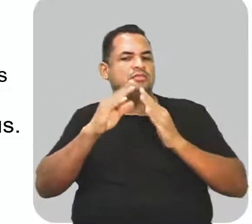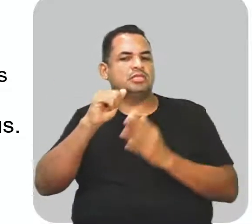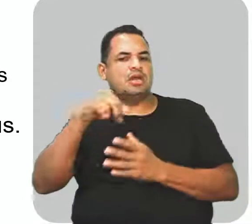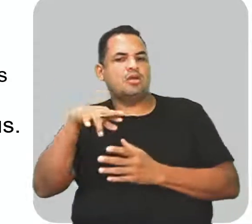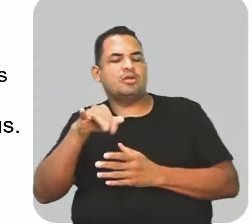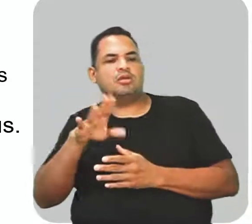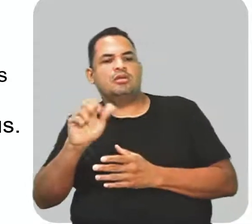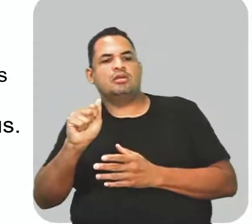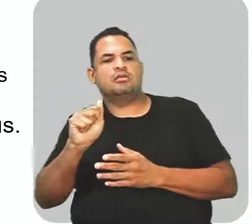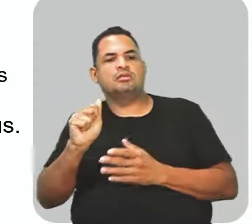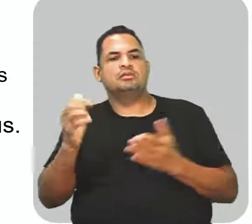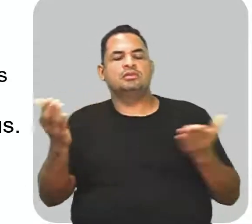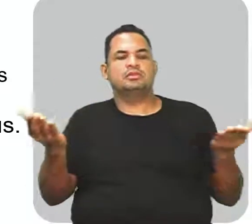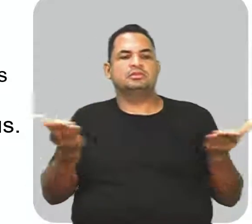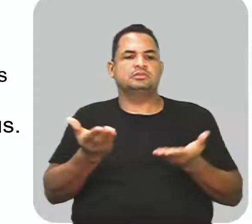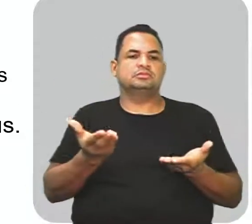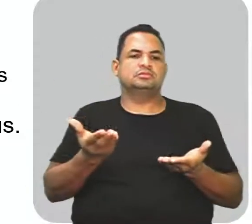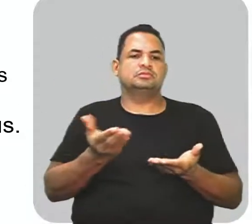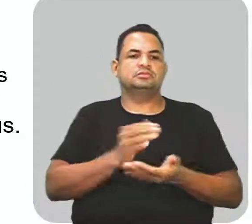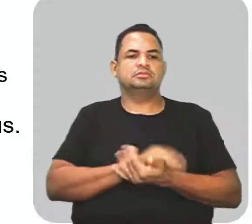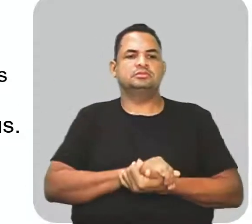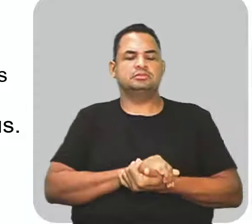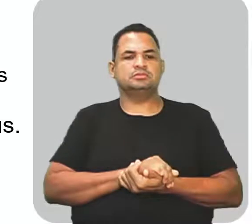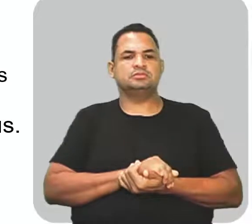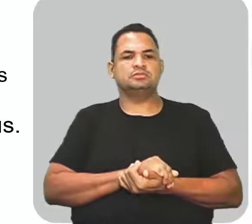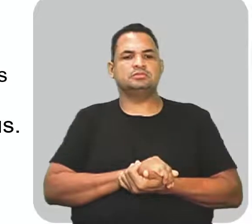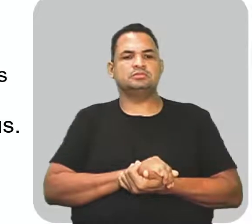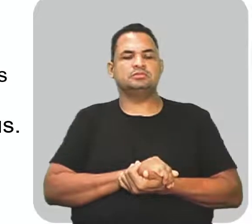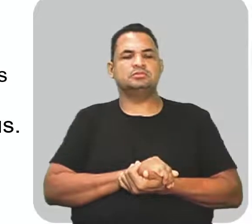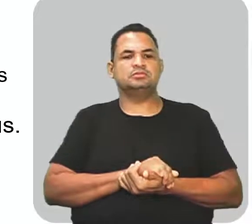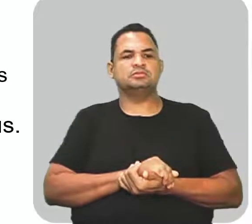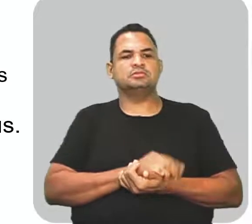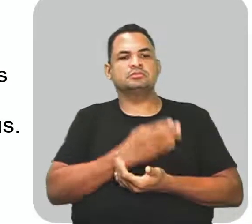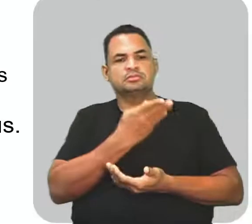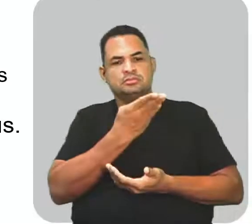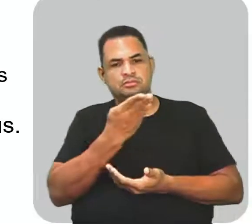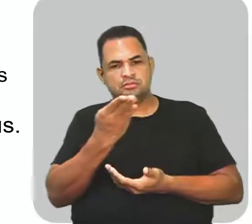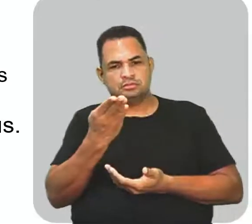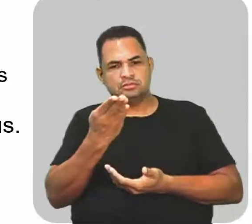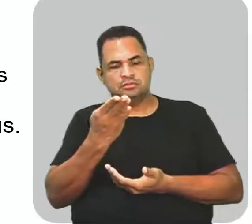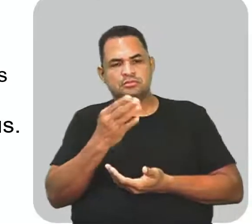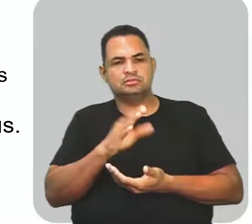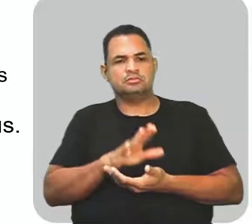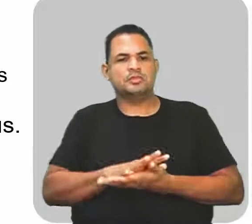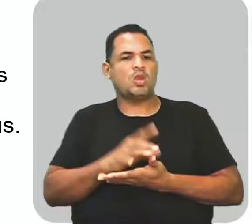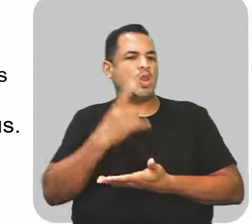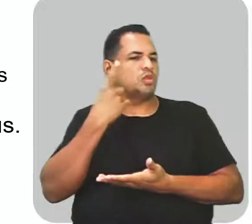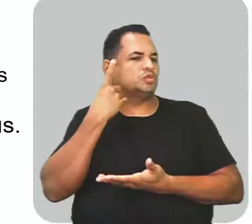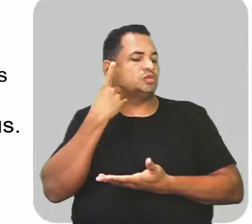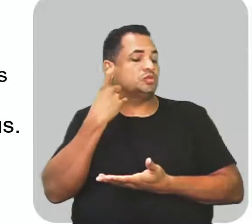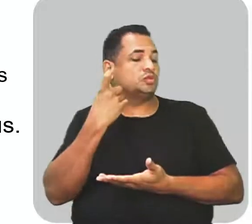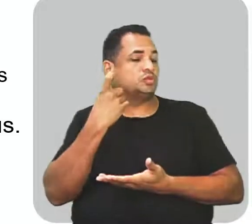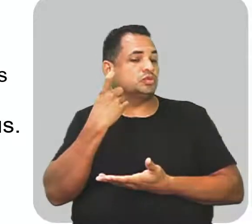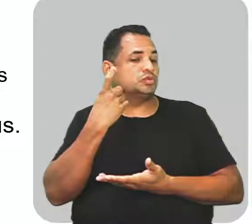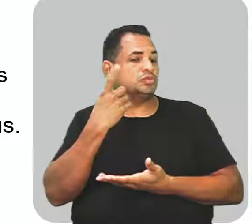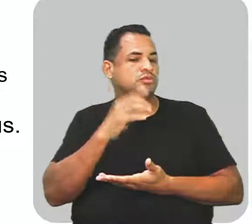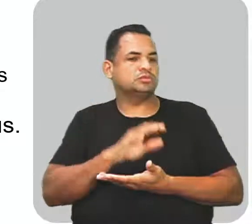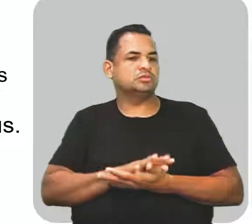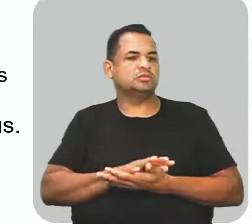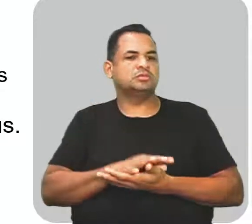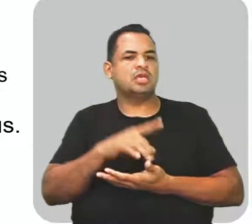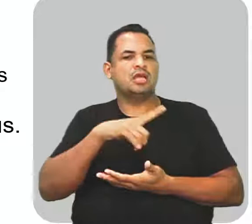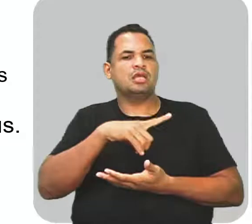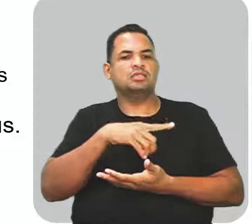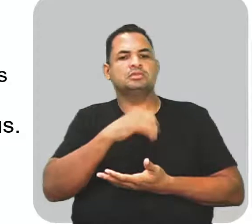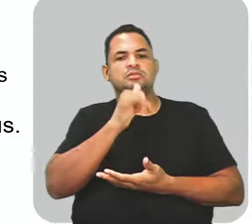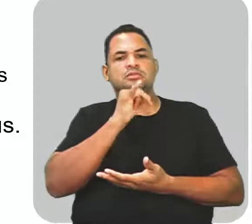Vou-me embora agora para a casa da aurora. Olha, né? Dá toda essa sonoridade. Note que, nesse exemplo,